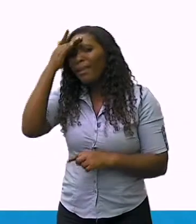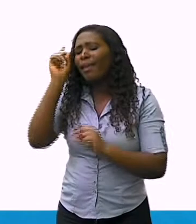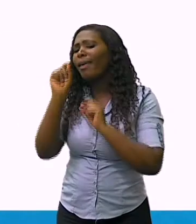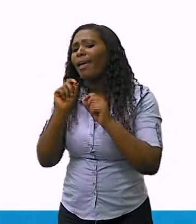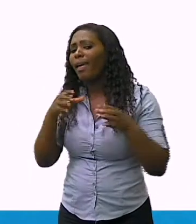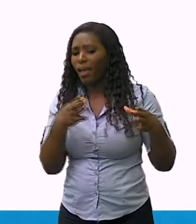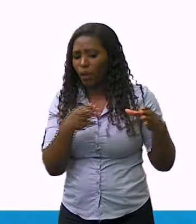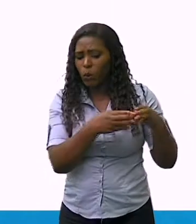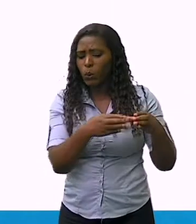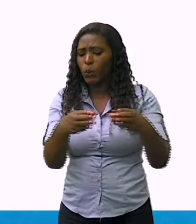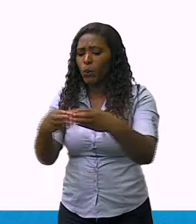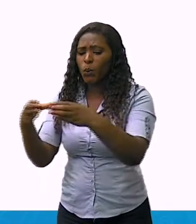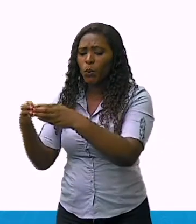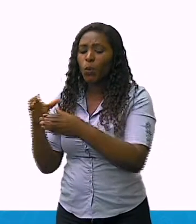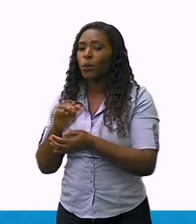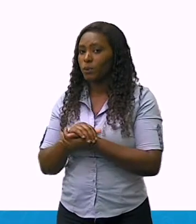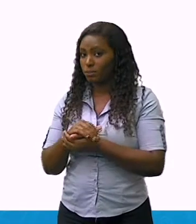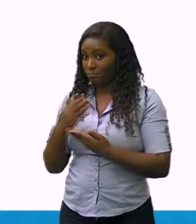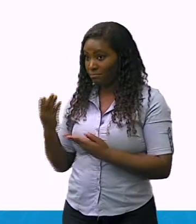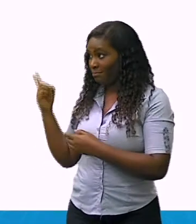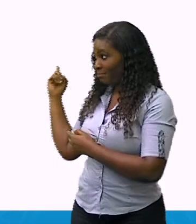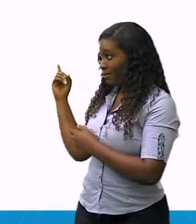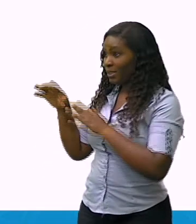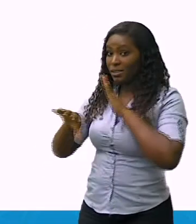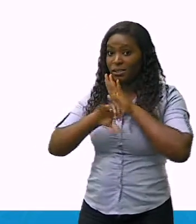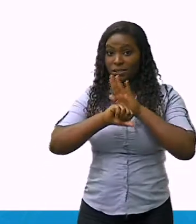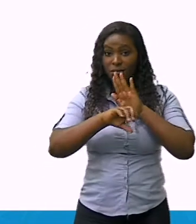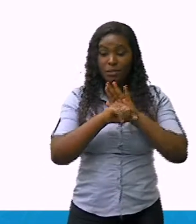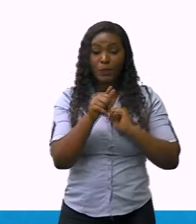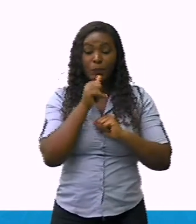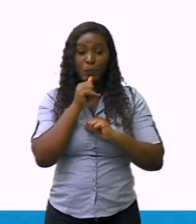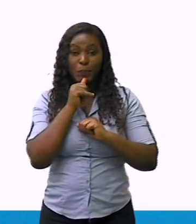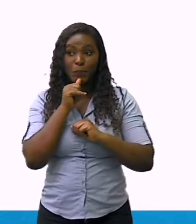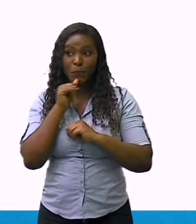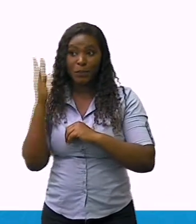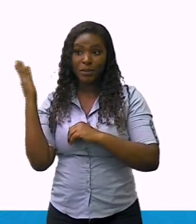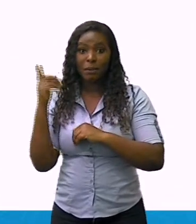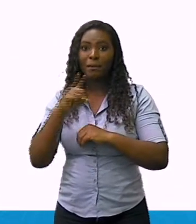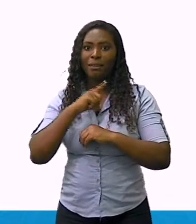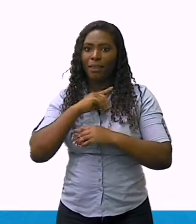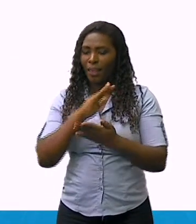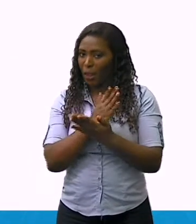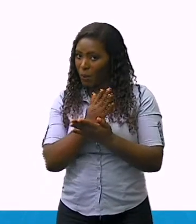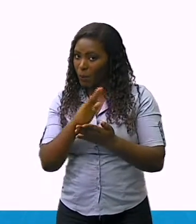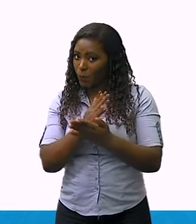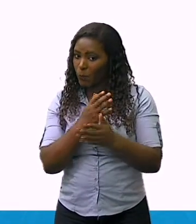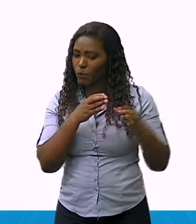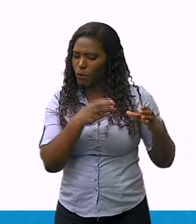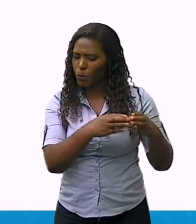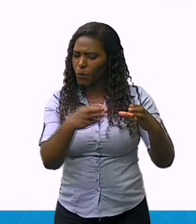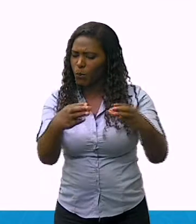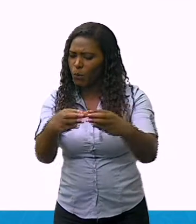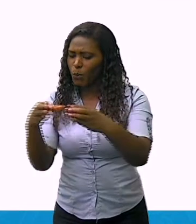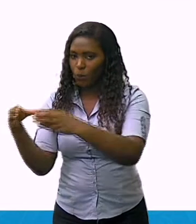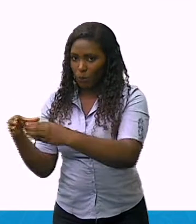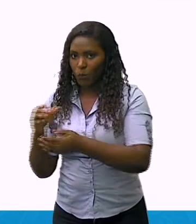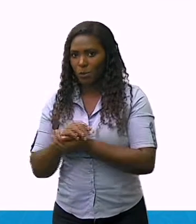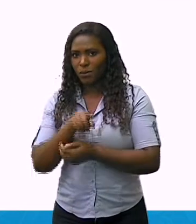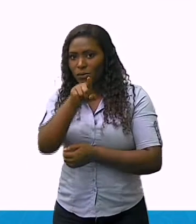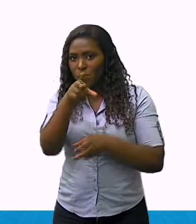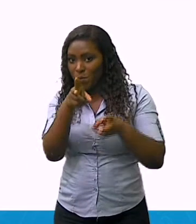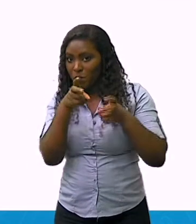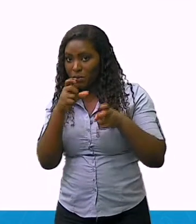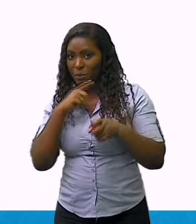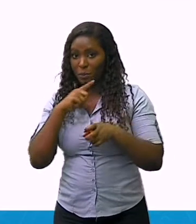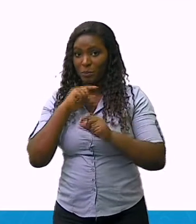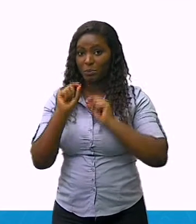imagem representa alguns exemplos destes grupos. Você pode identificar